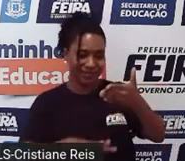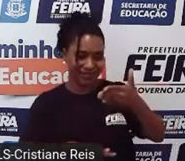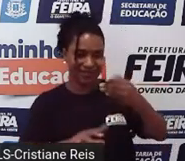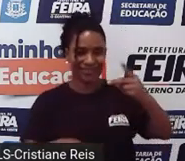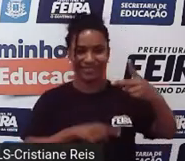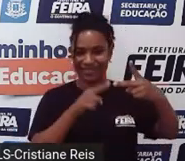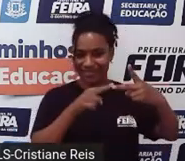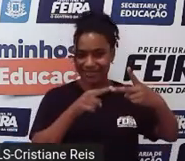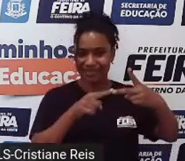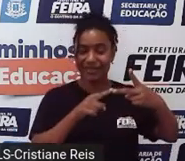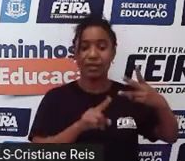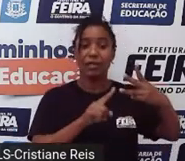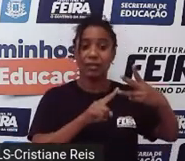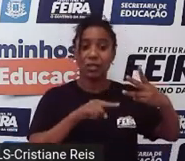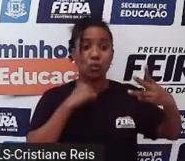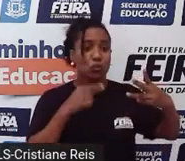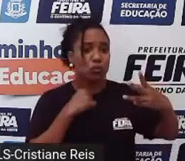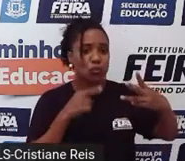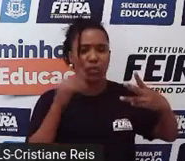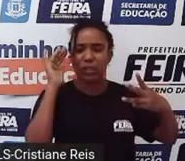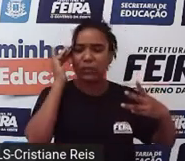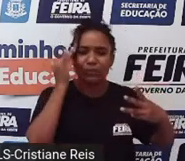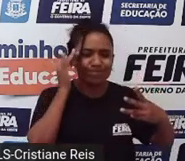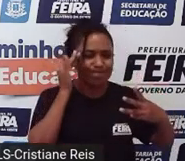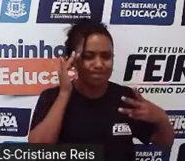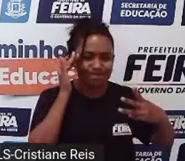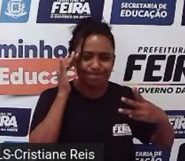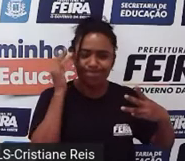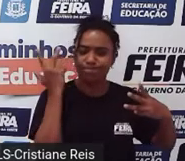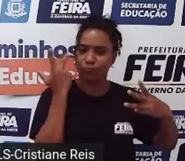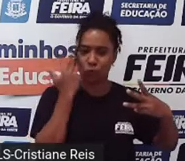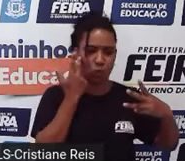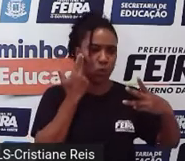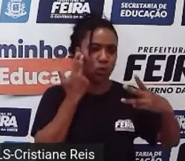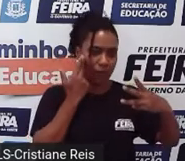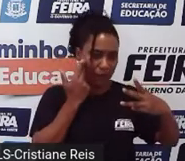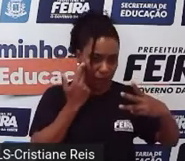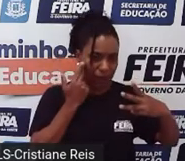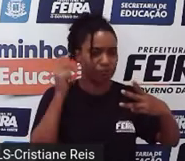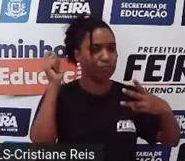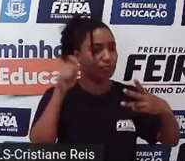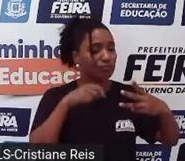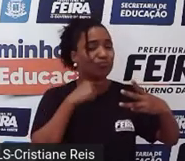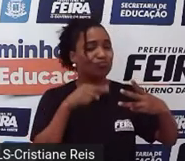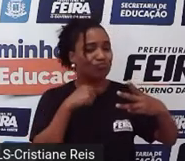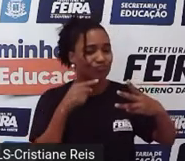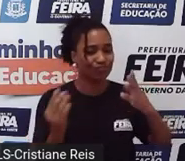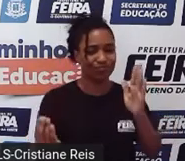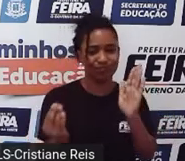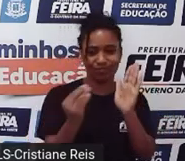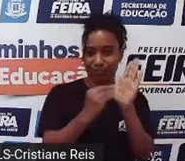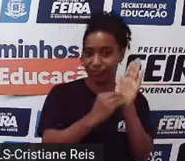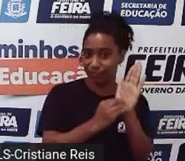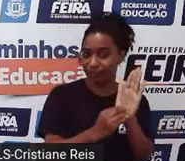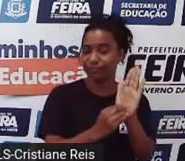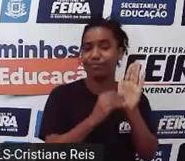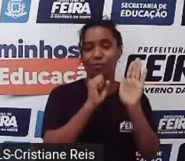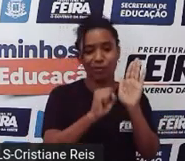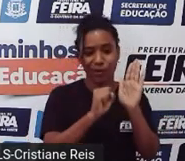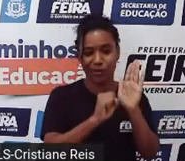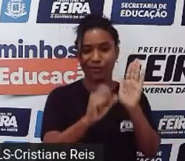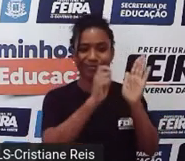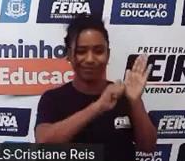aquelas dúvidas que surgem durante a aula, que é muito natural do processo de aprender, não esqueça